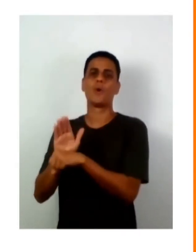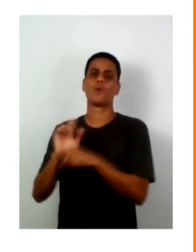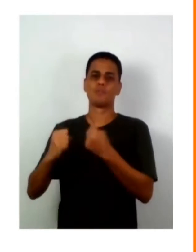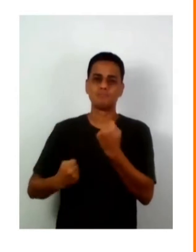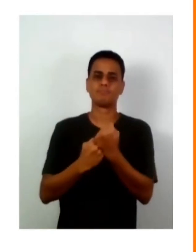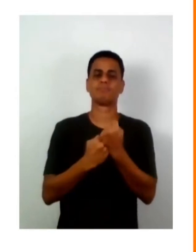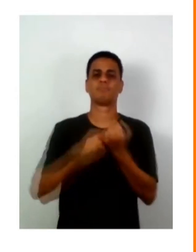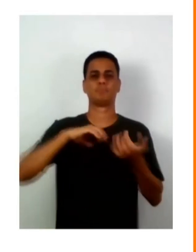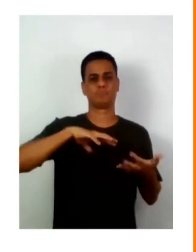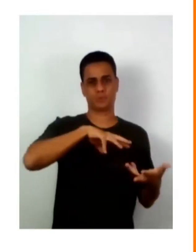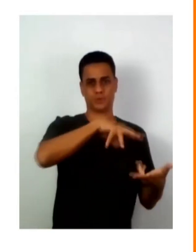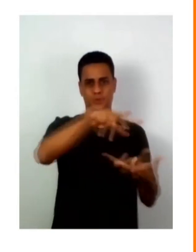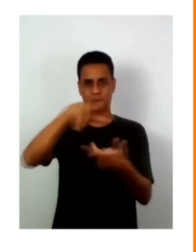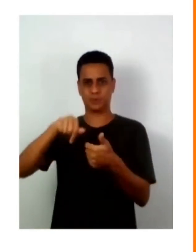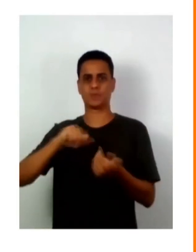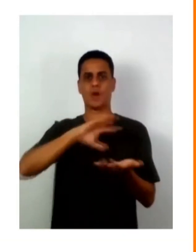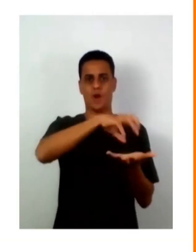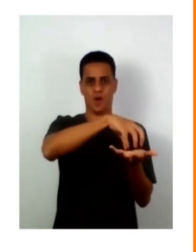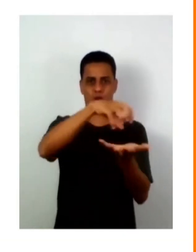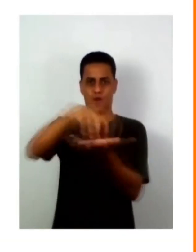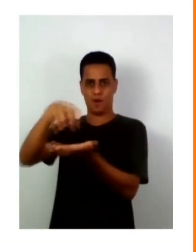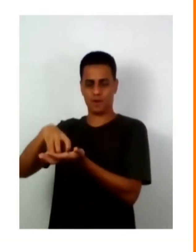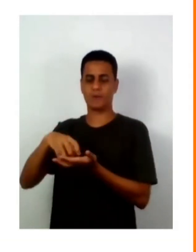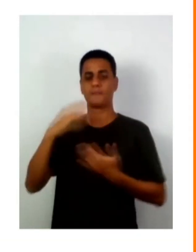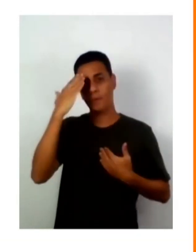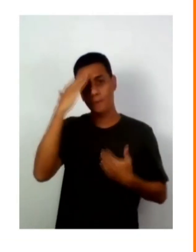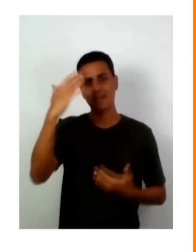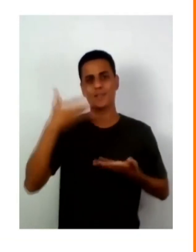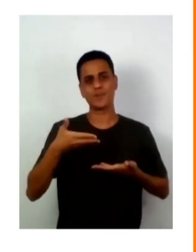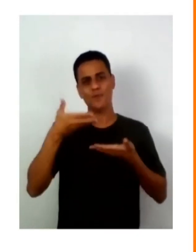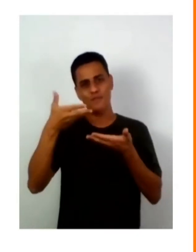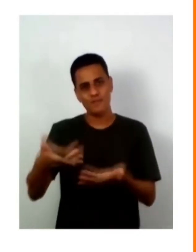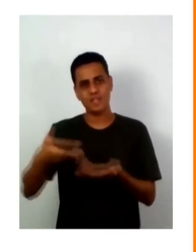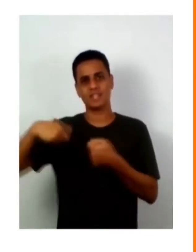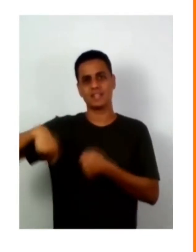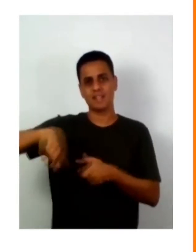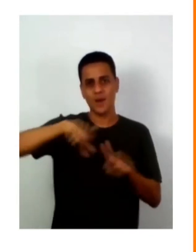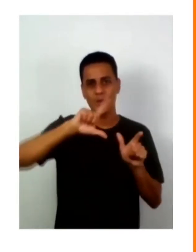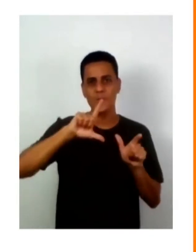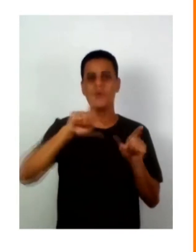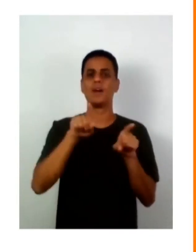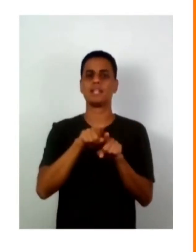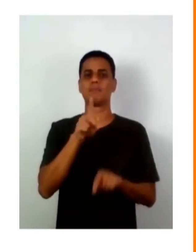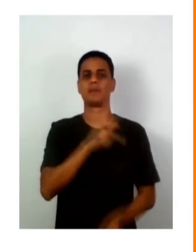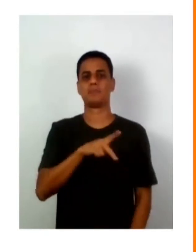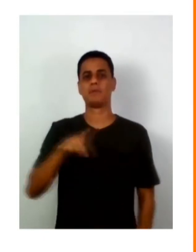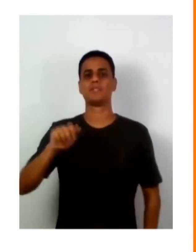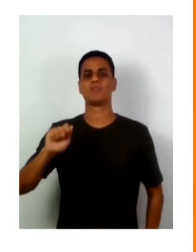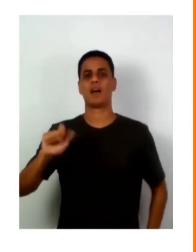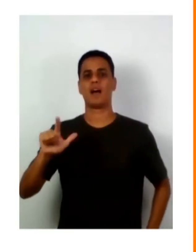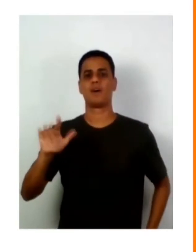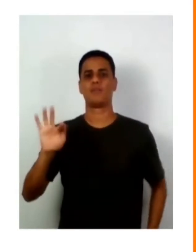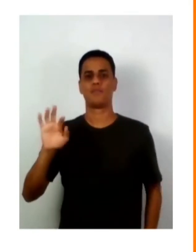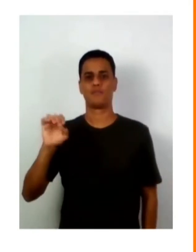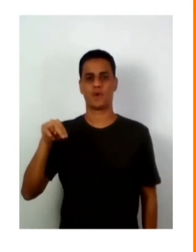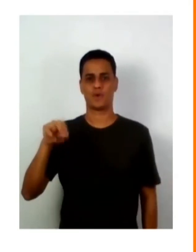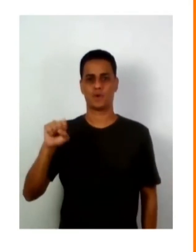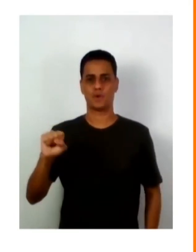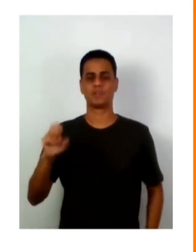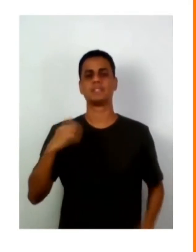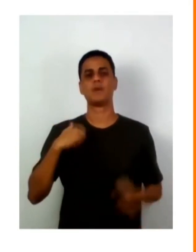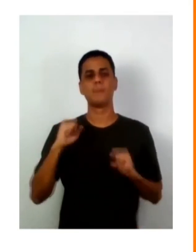também trabalho em cooperação com órgãos internacionais. Eu agradeço muito esse convite do Itaú Cultural, do professor